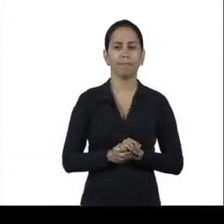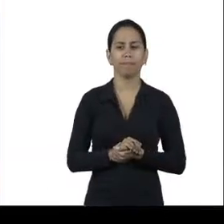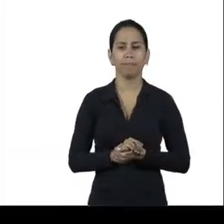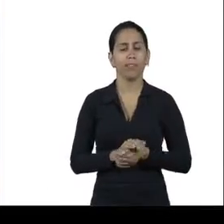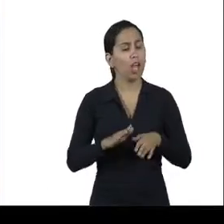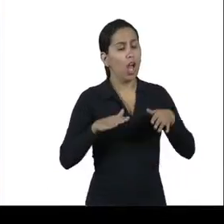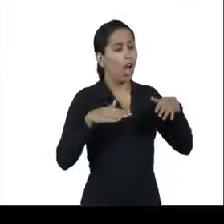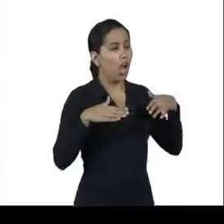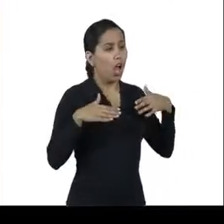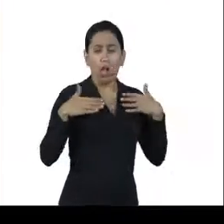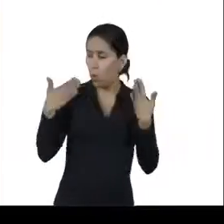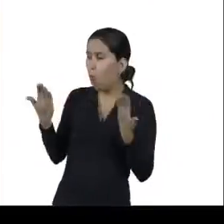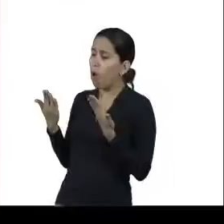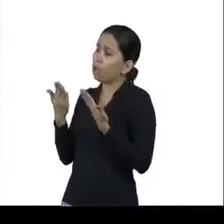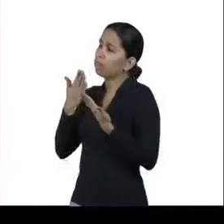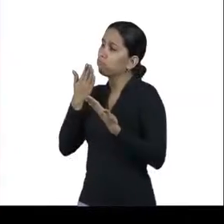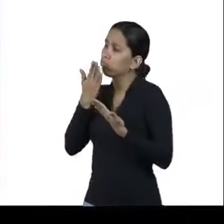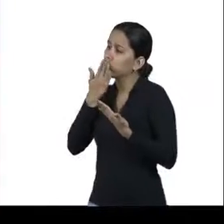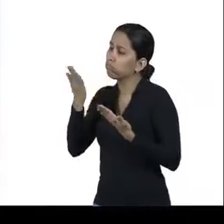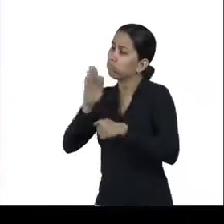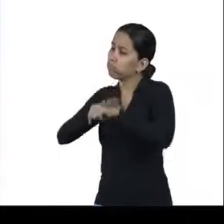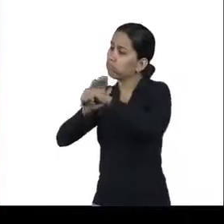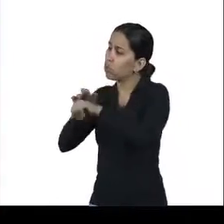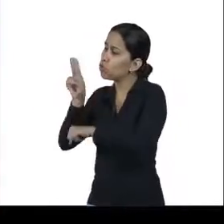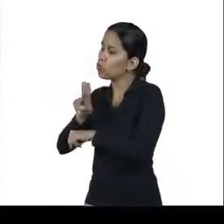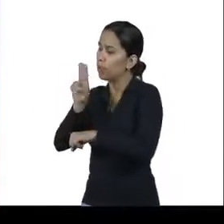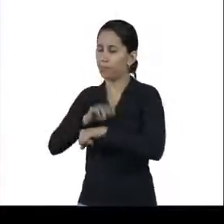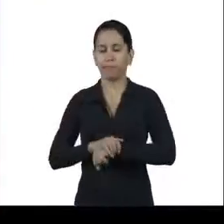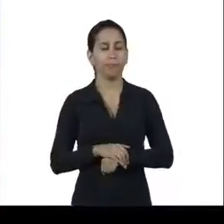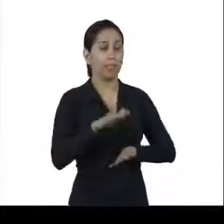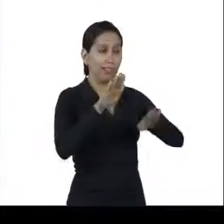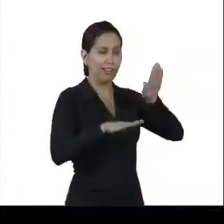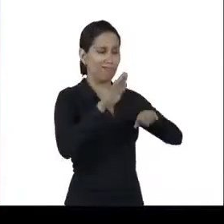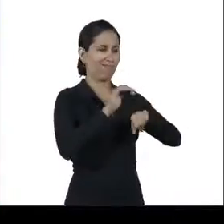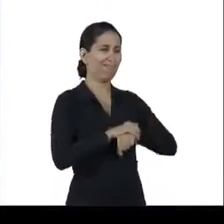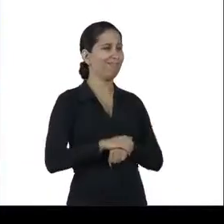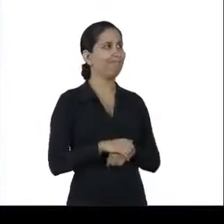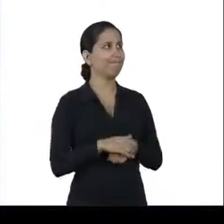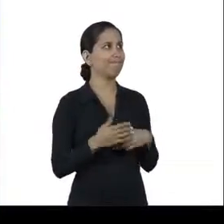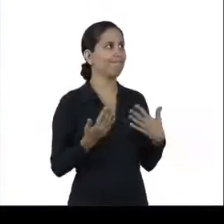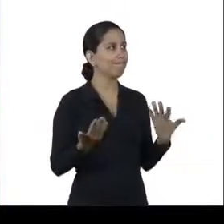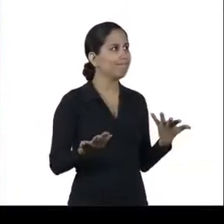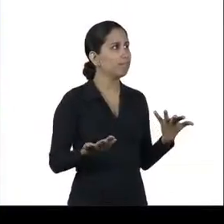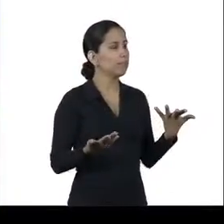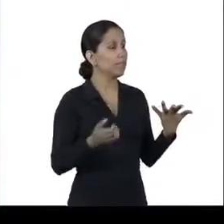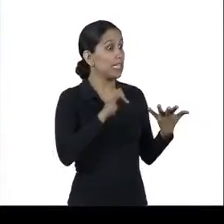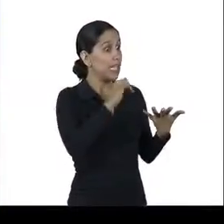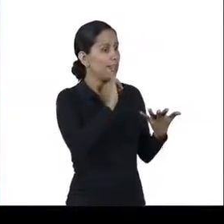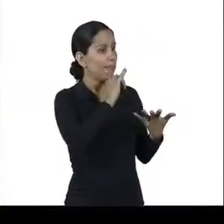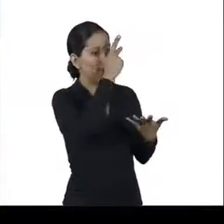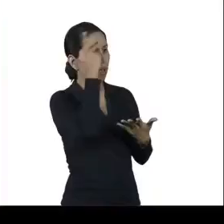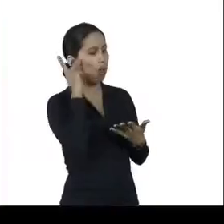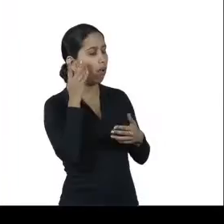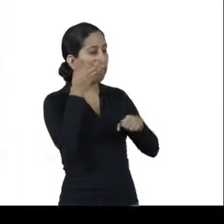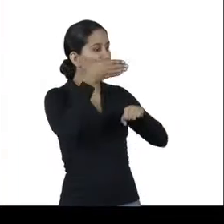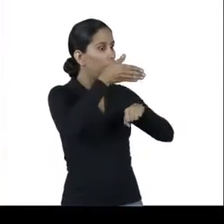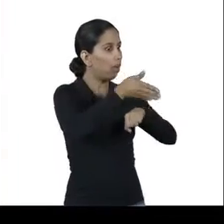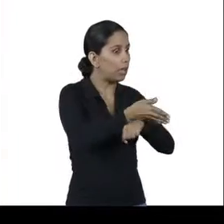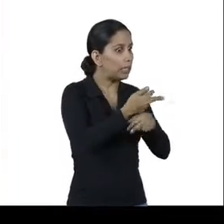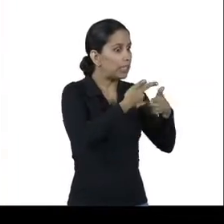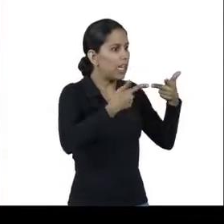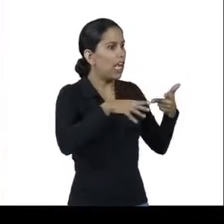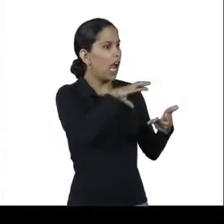perneira tem que ser utilizada? Em situações específicas, como no caso, onde ele adentra em áreas onde existe risco de animais